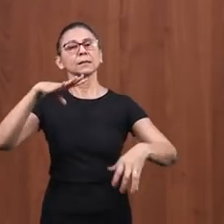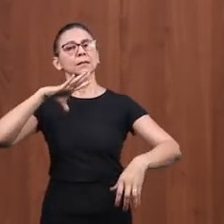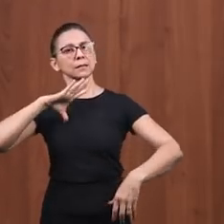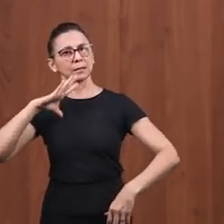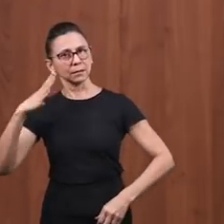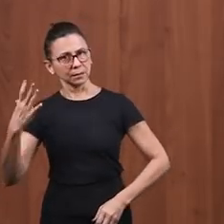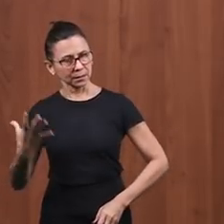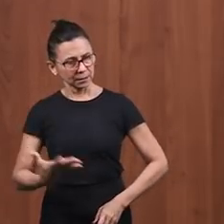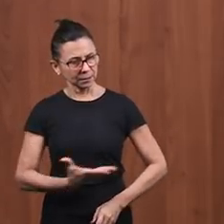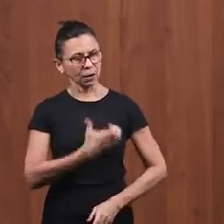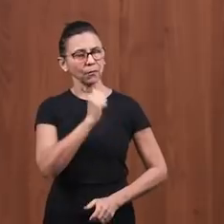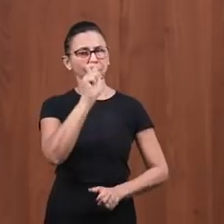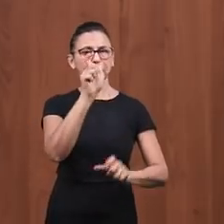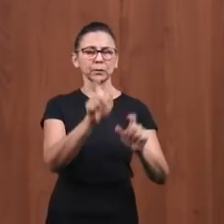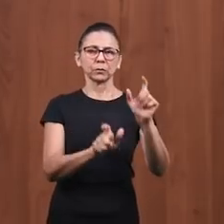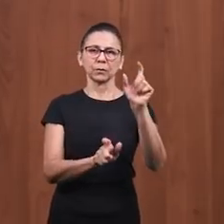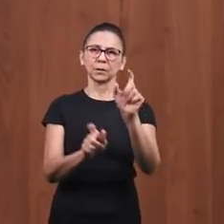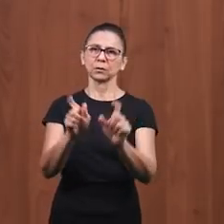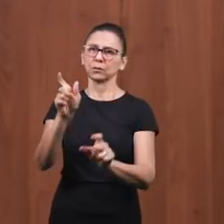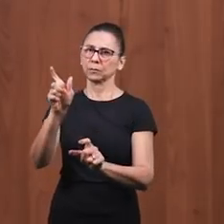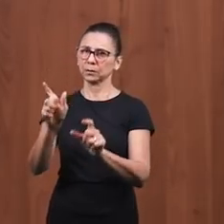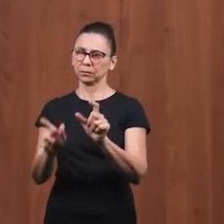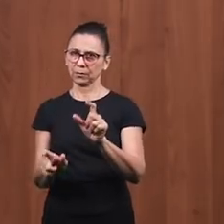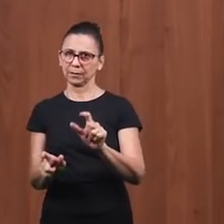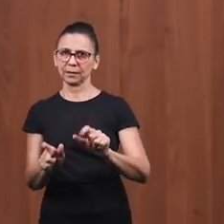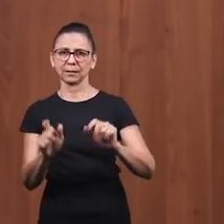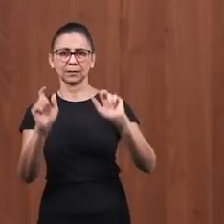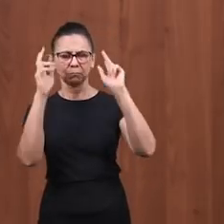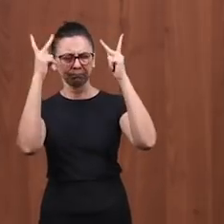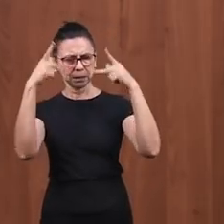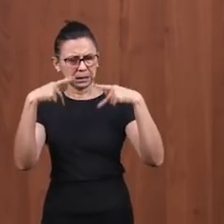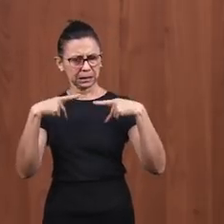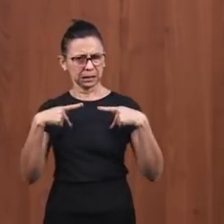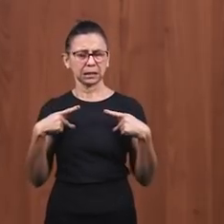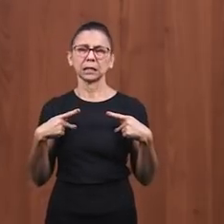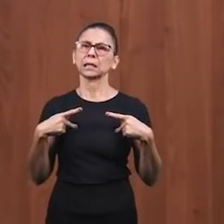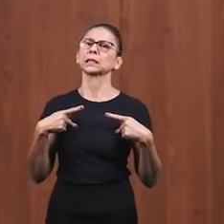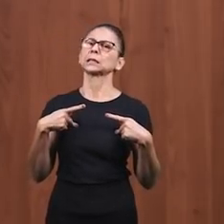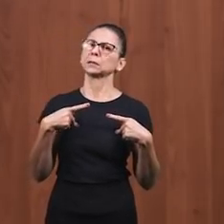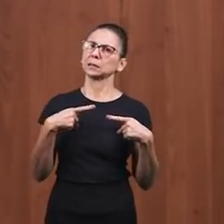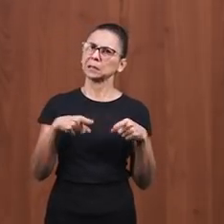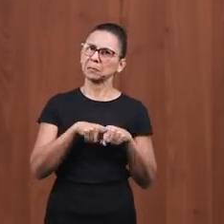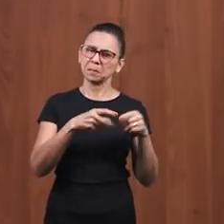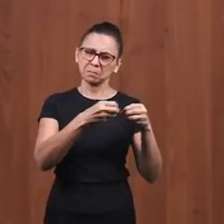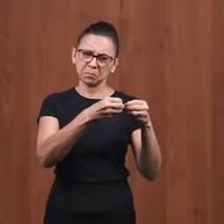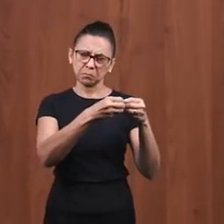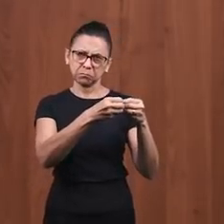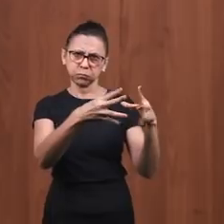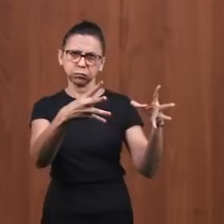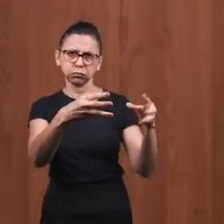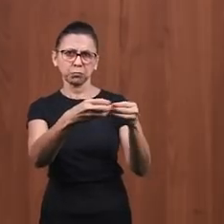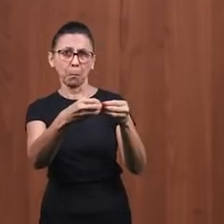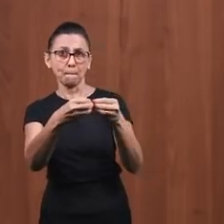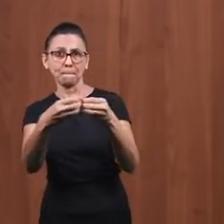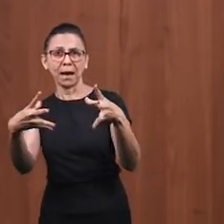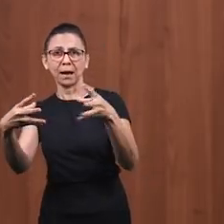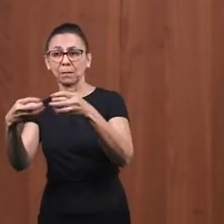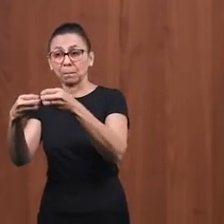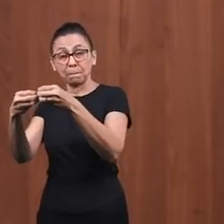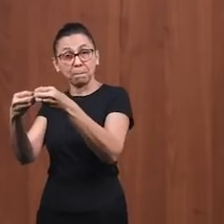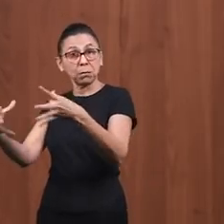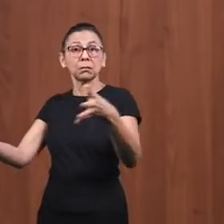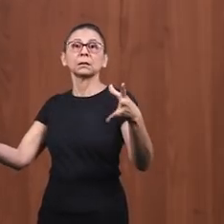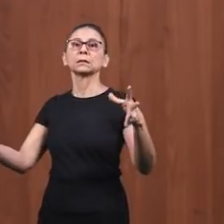Tudo o que o Senhor fez foi visando a salvação do homem. E Jesus fez muitas maravilhas. E o livro de